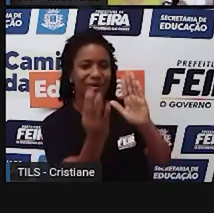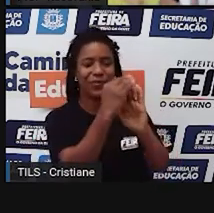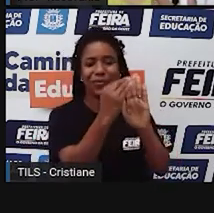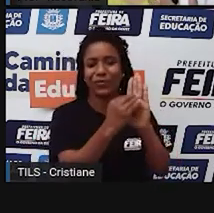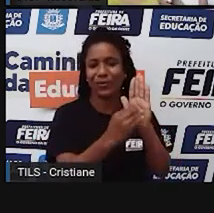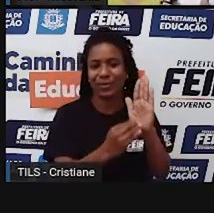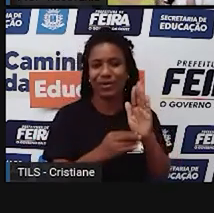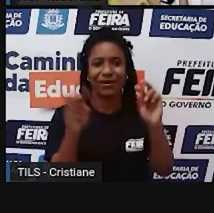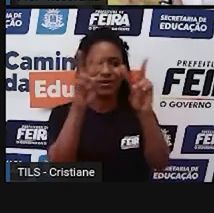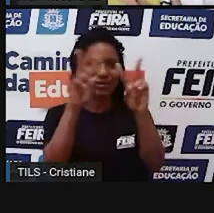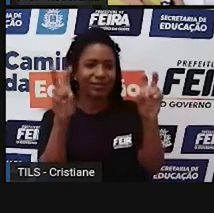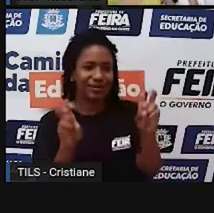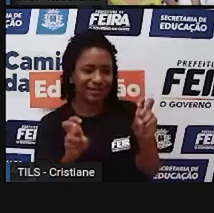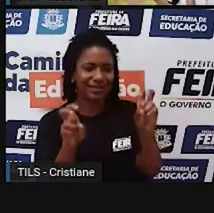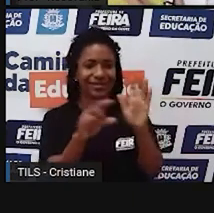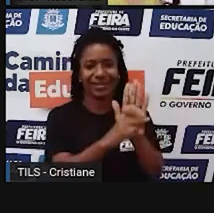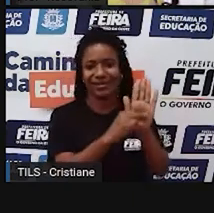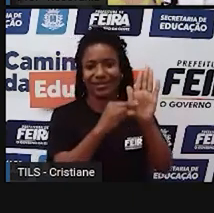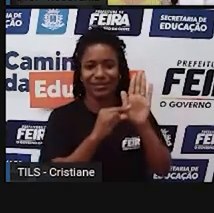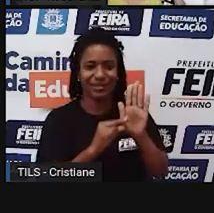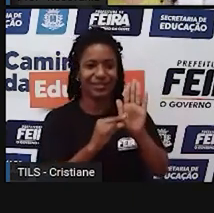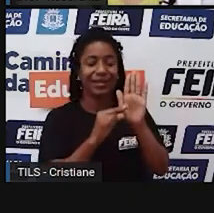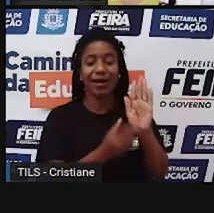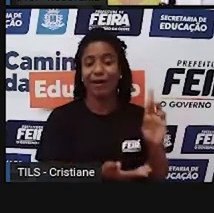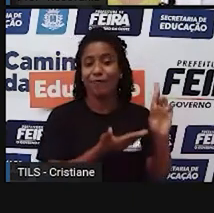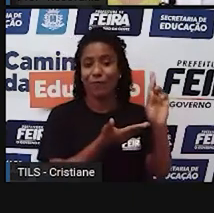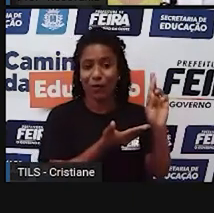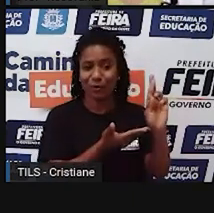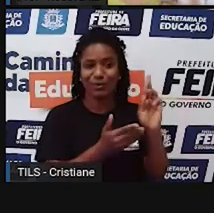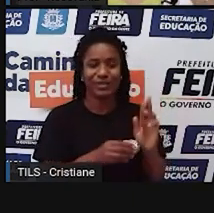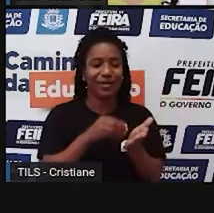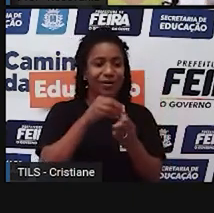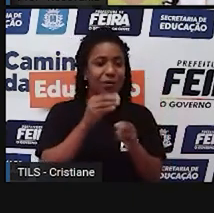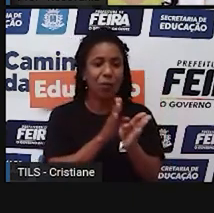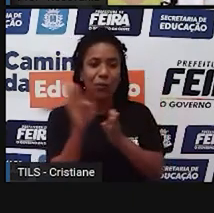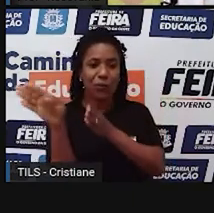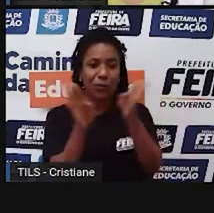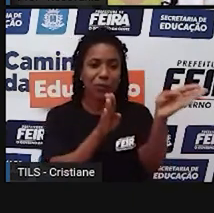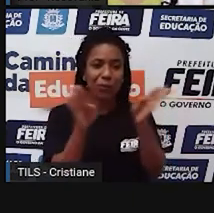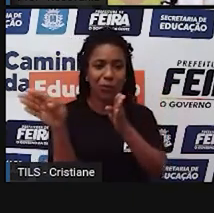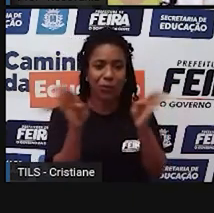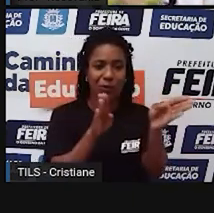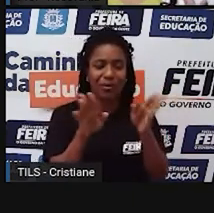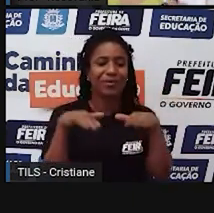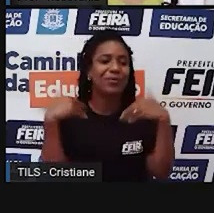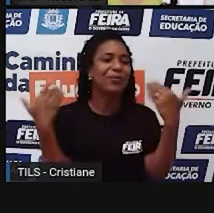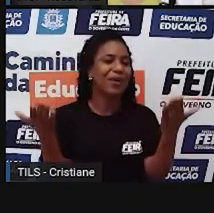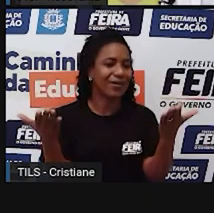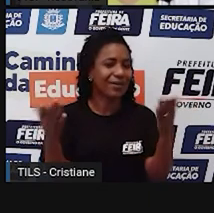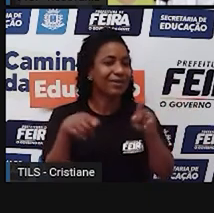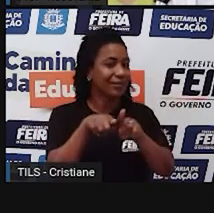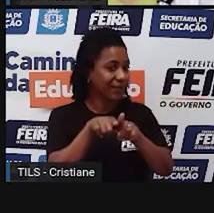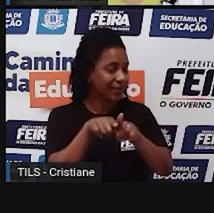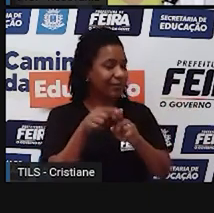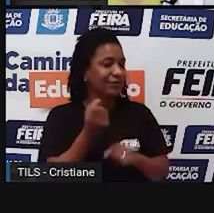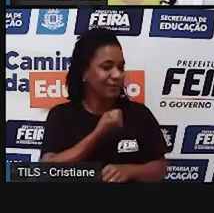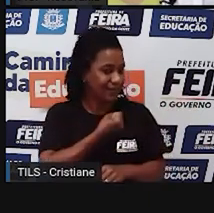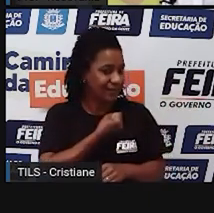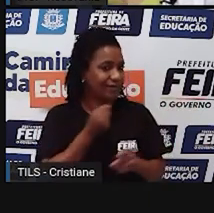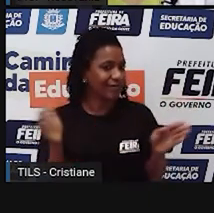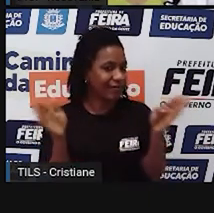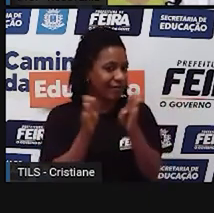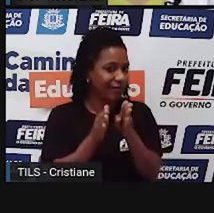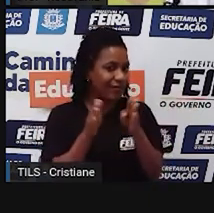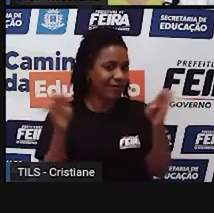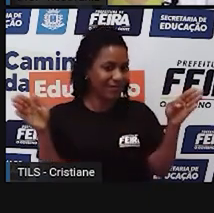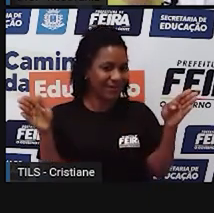E no caso é o título, a legenda, a fonte, a orientação, né, tudo direitinho ali, a escala, né, não pode esquecer da escala.